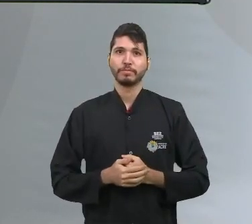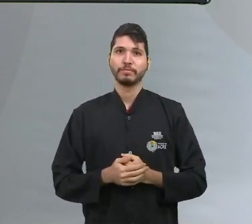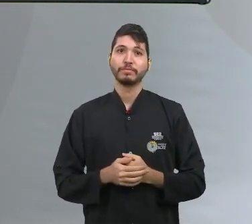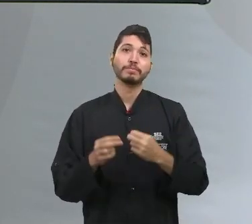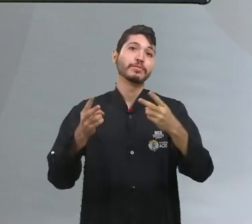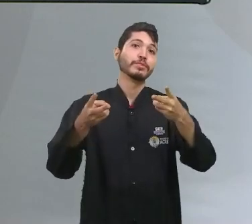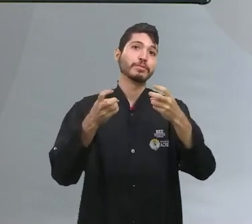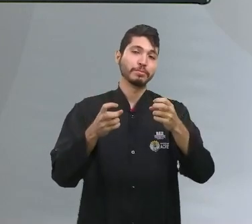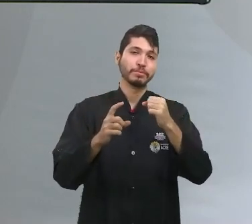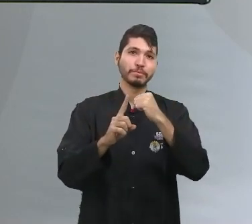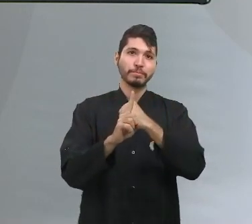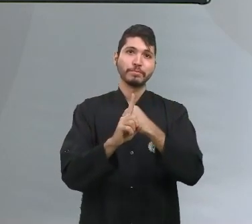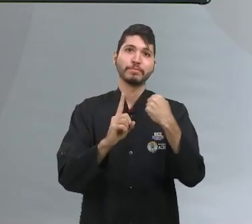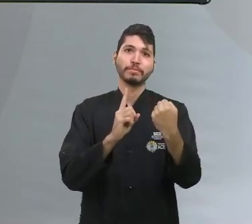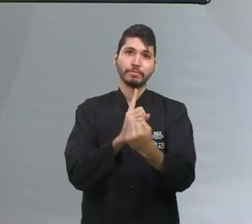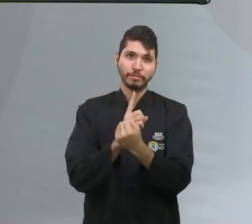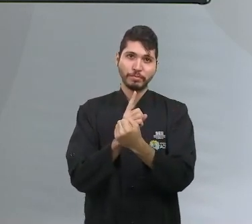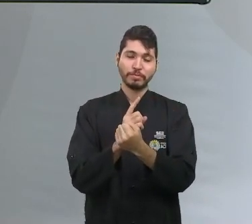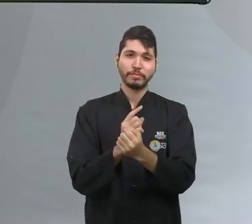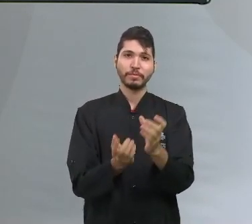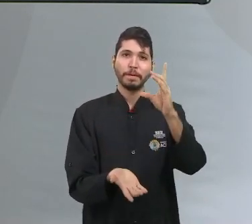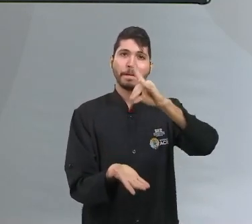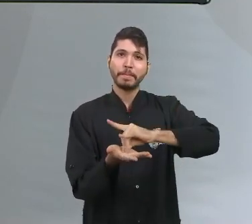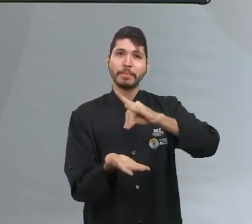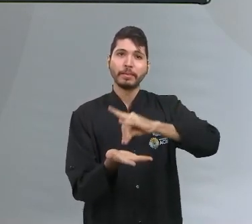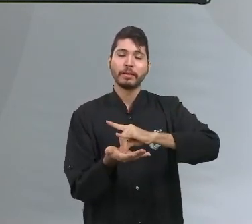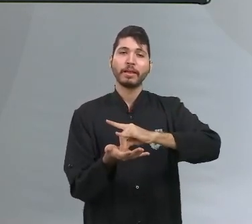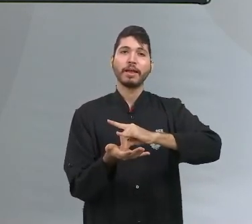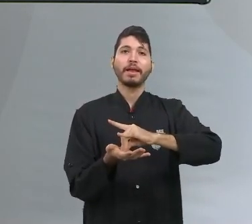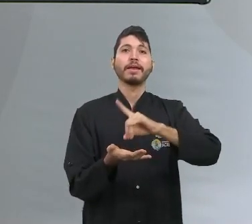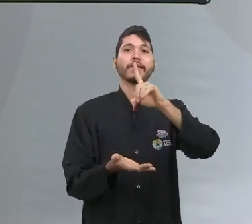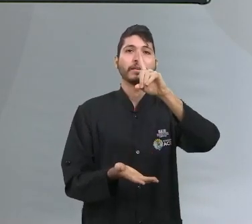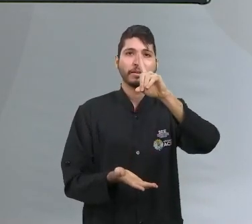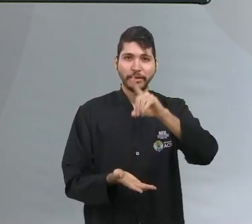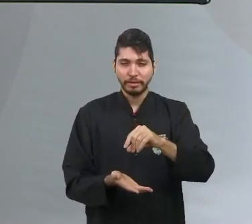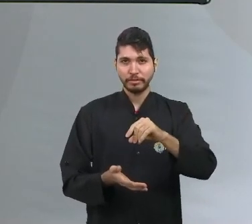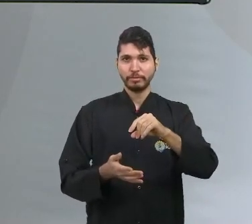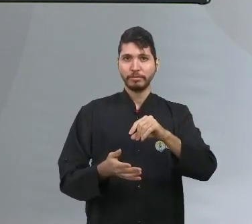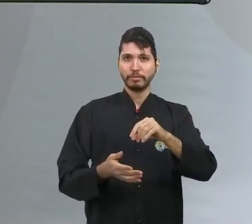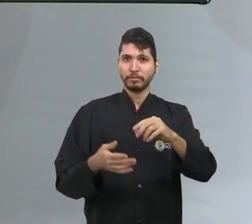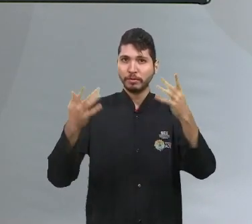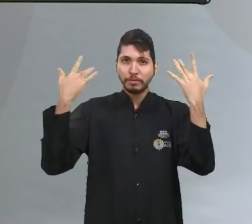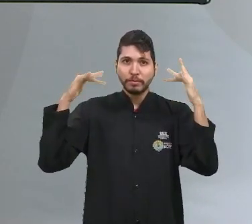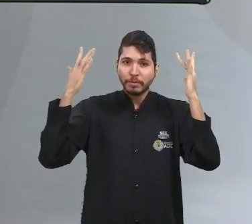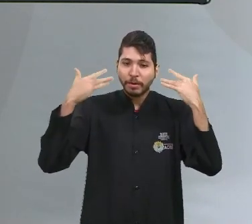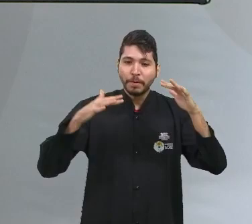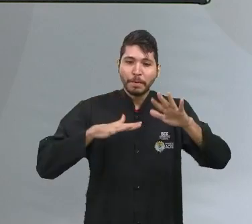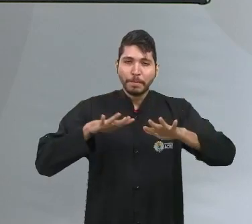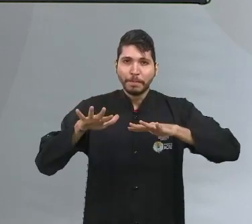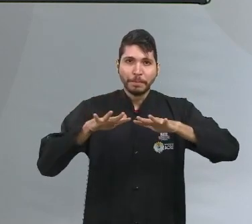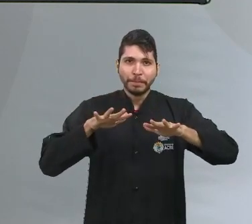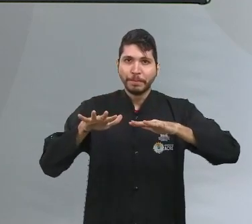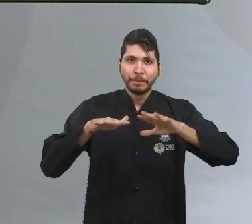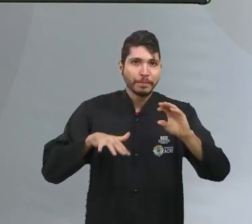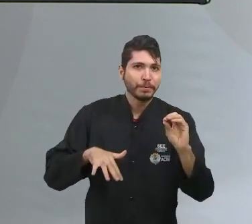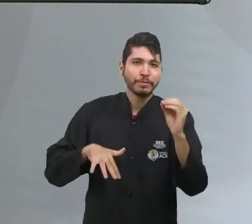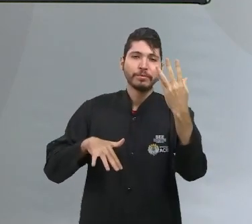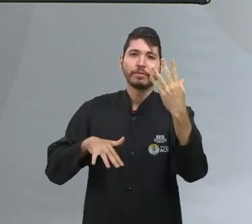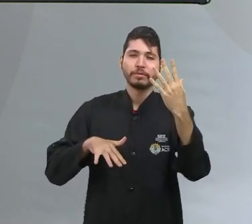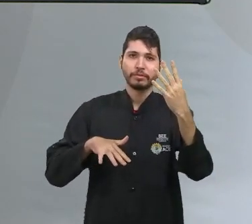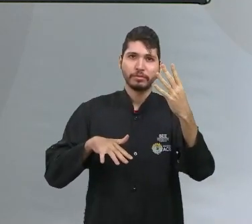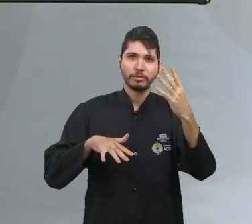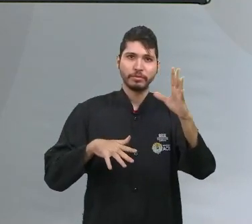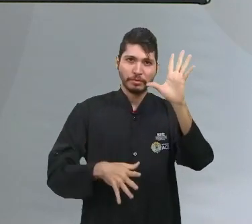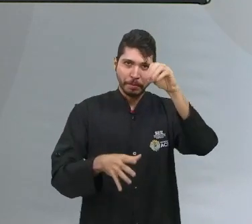realidade, ela é dinâmica. Sabemos que, socialmente, economicamente falando e